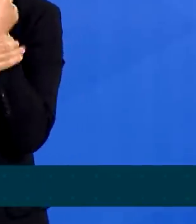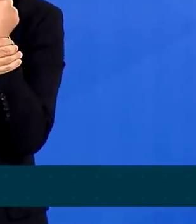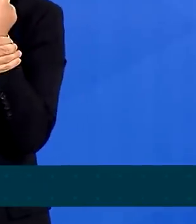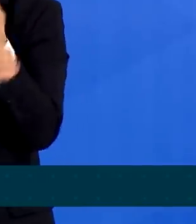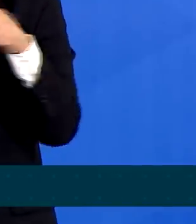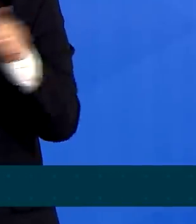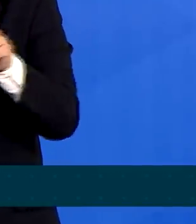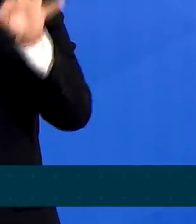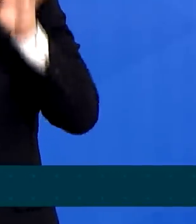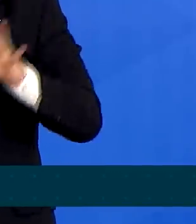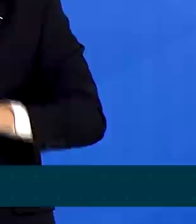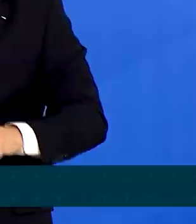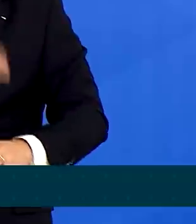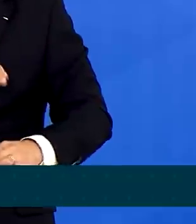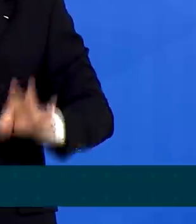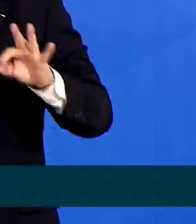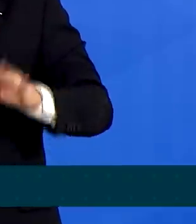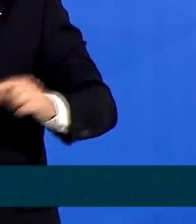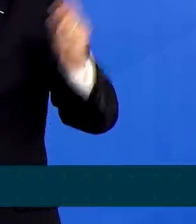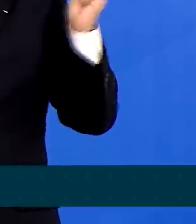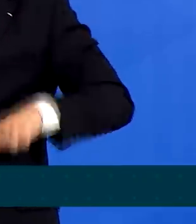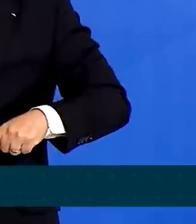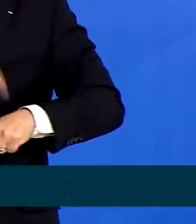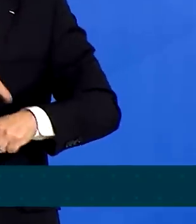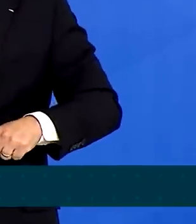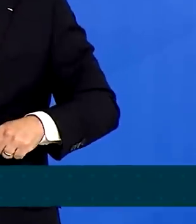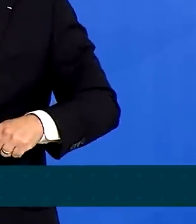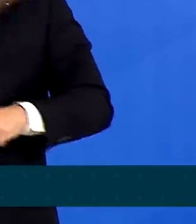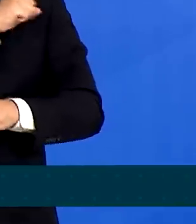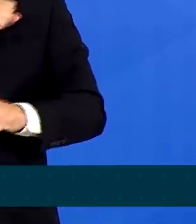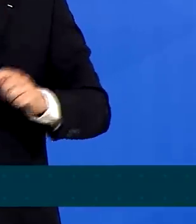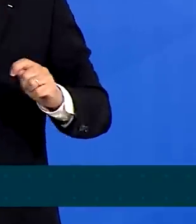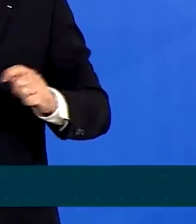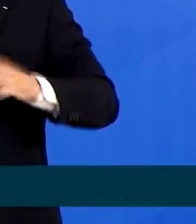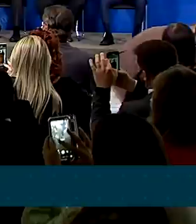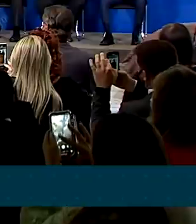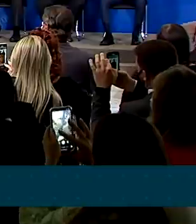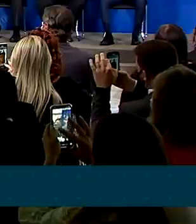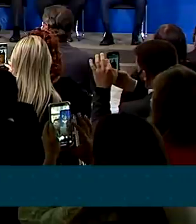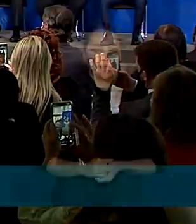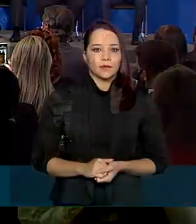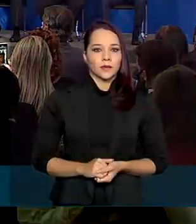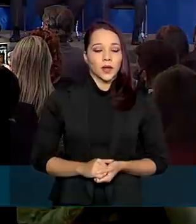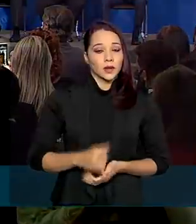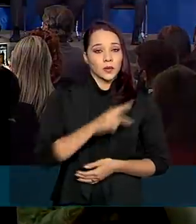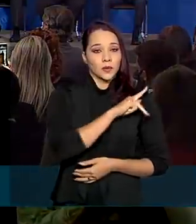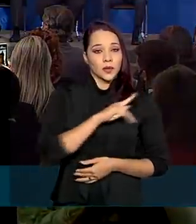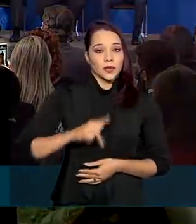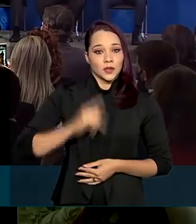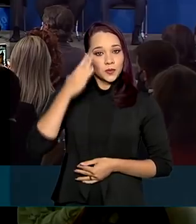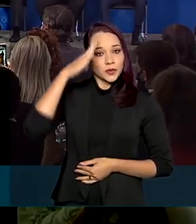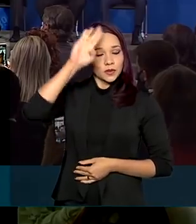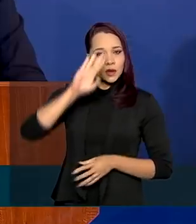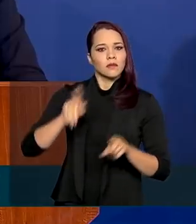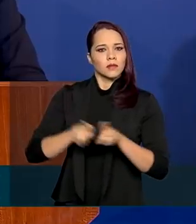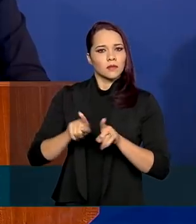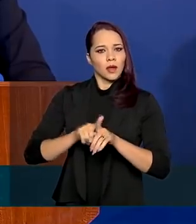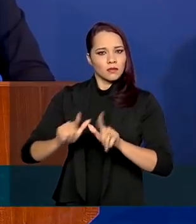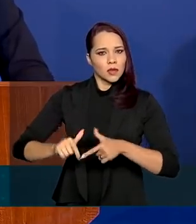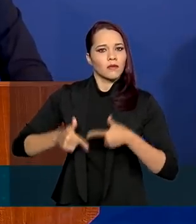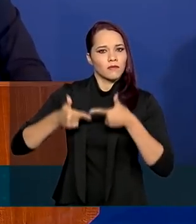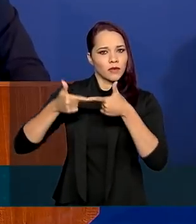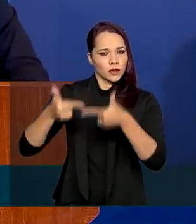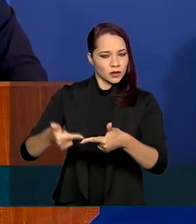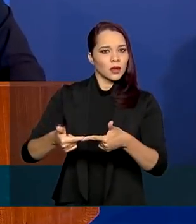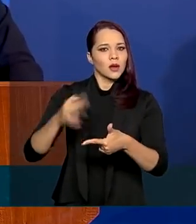comprovadamente eficaz, o mais rápido possível para todos os brasileiros. O presidente Jair Bolsonaro também defendeu a